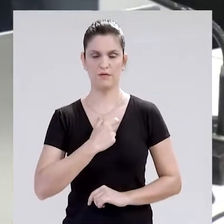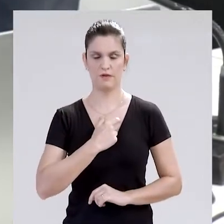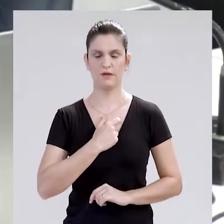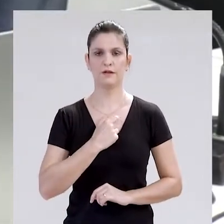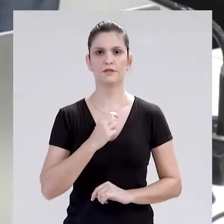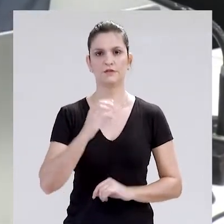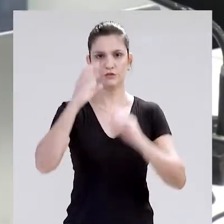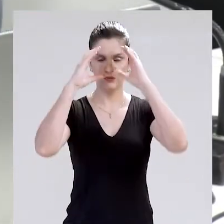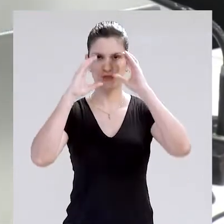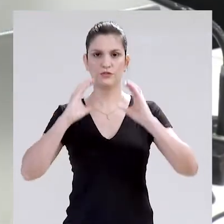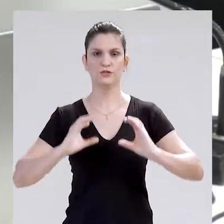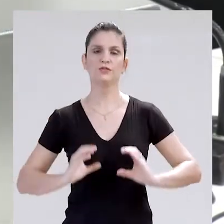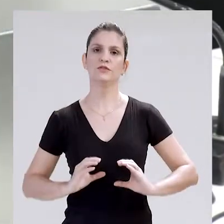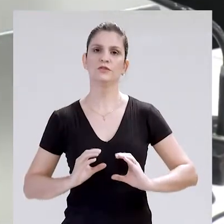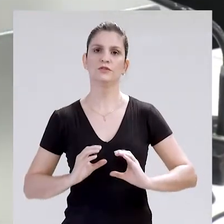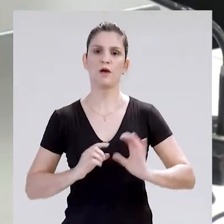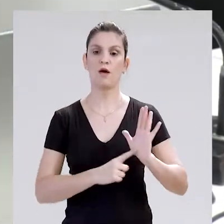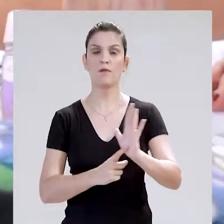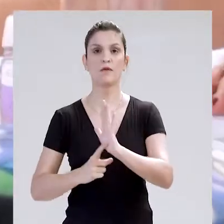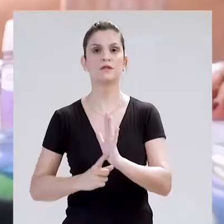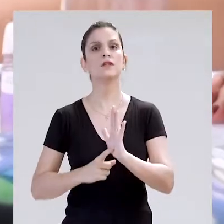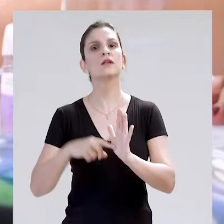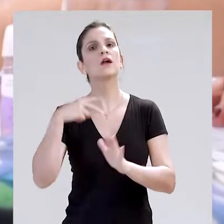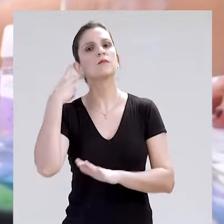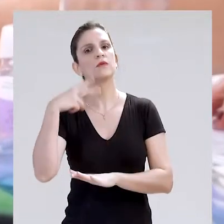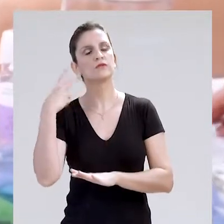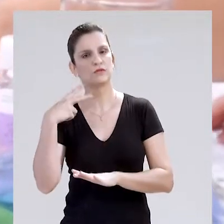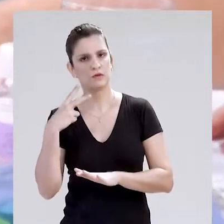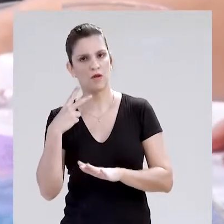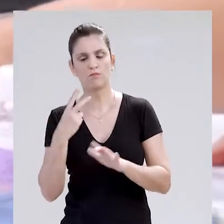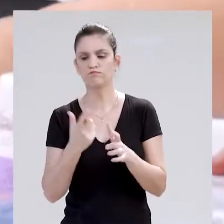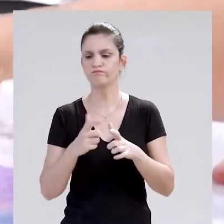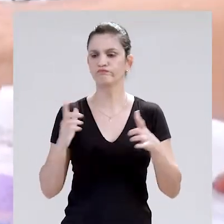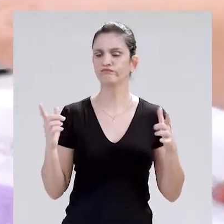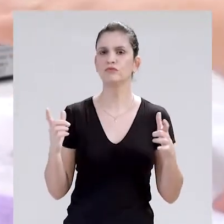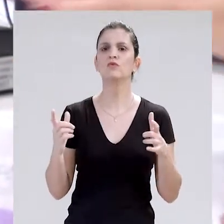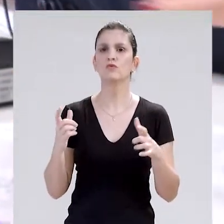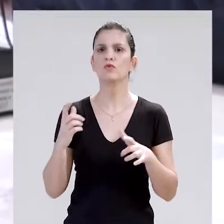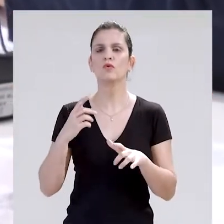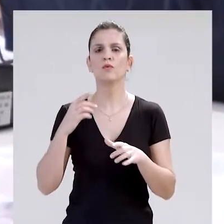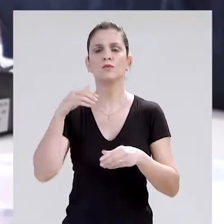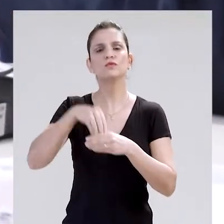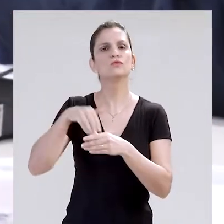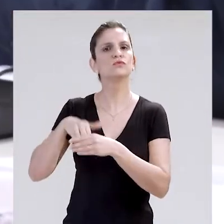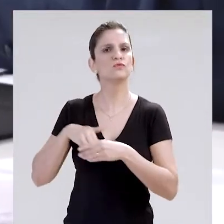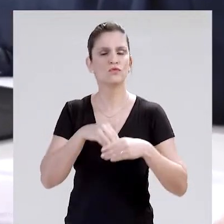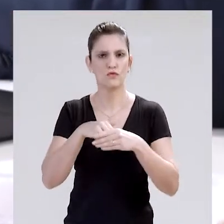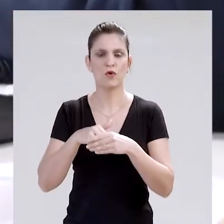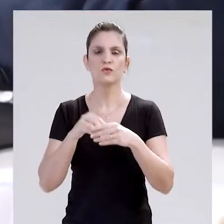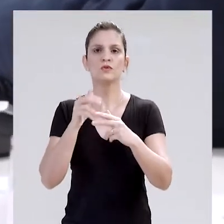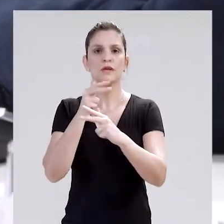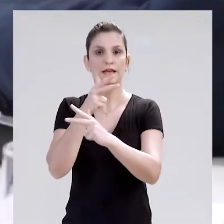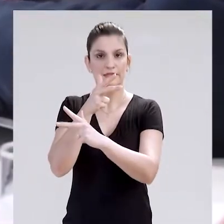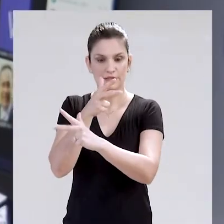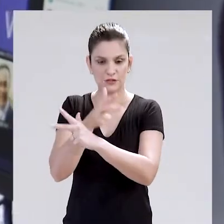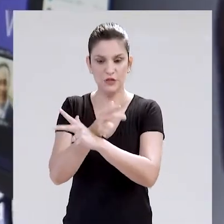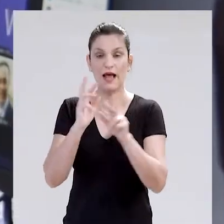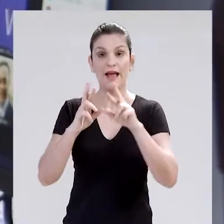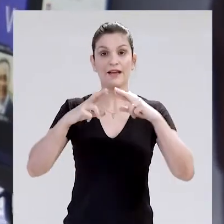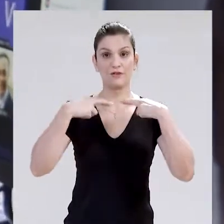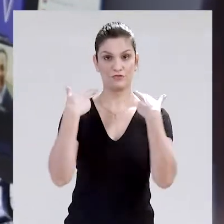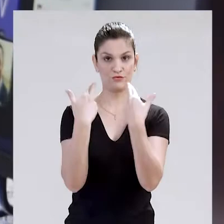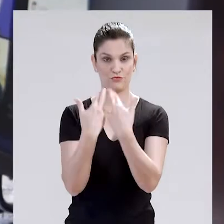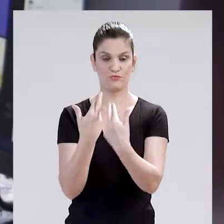medalha do mérito legislativo e título de cidadão benemérito apresentados pelos vereadores. Por maioria de votos, os